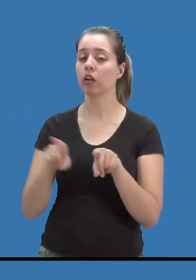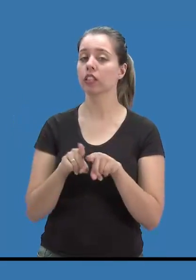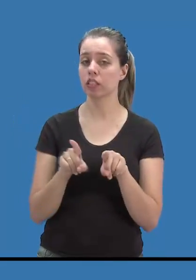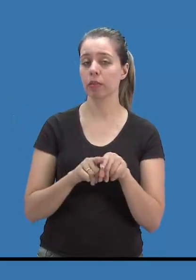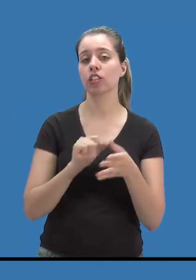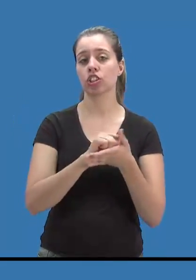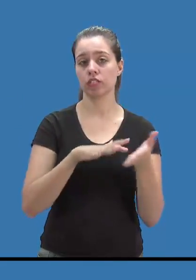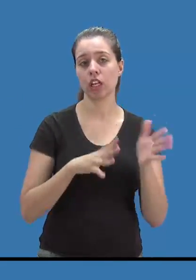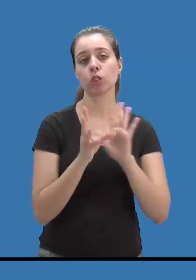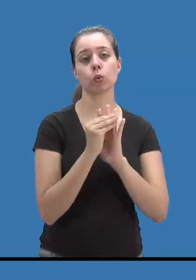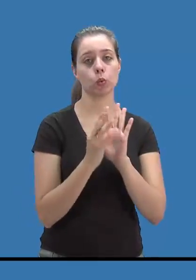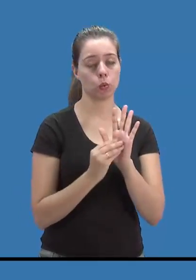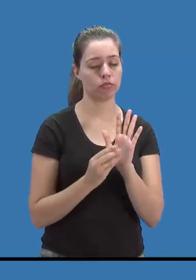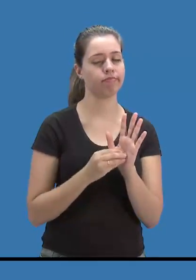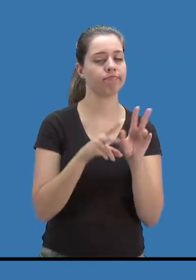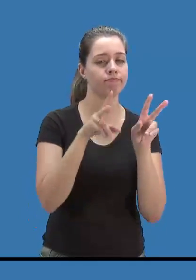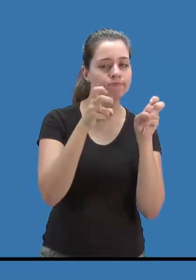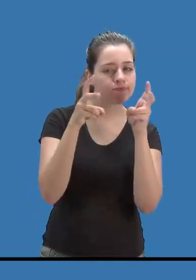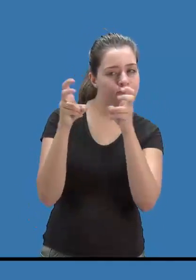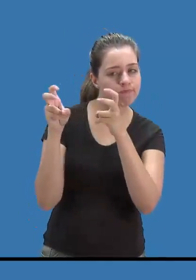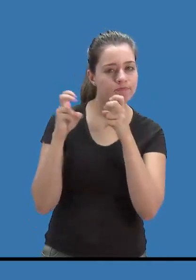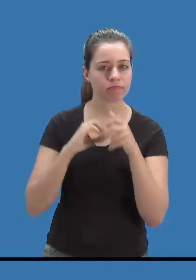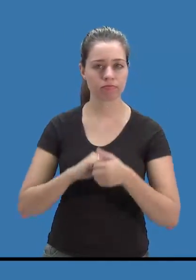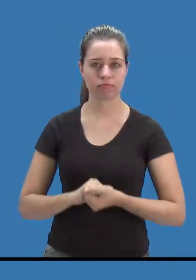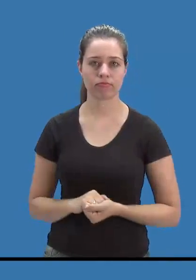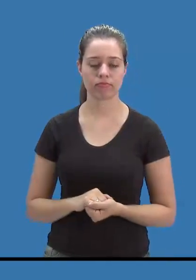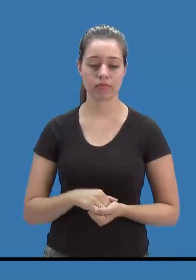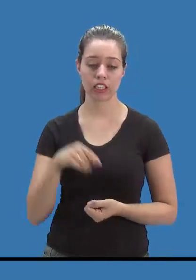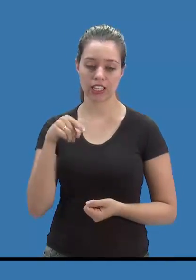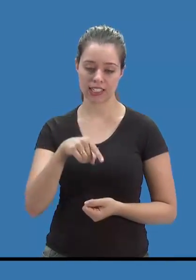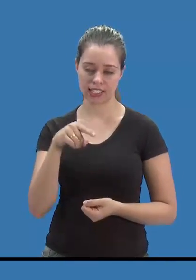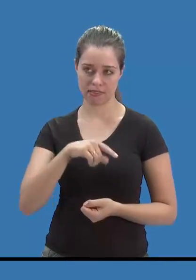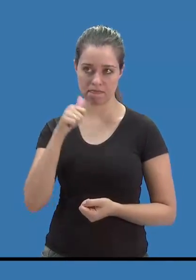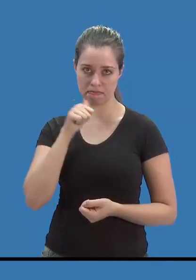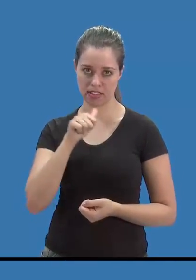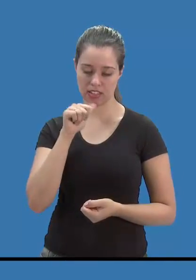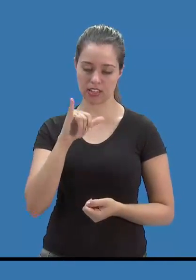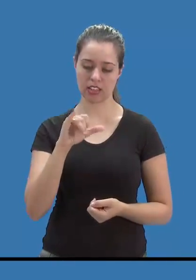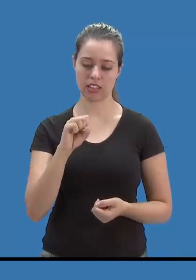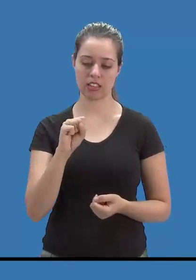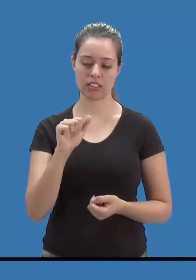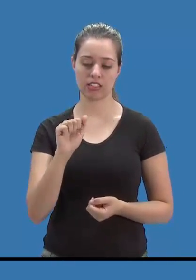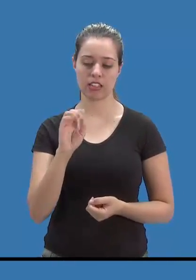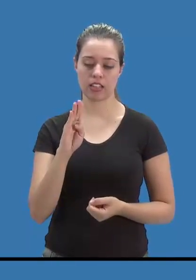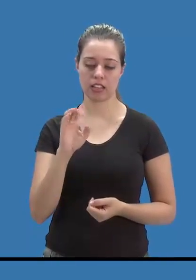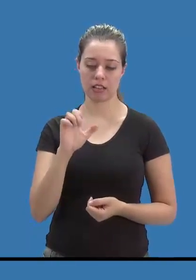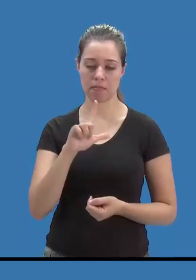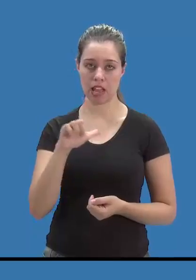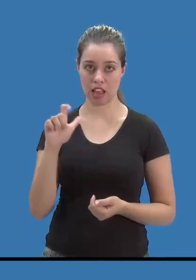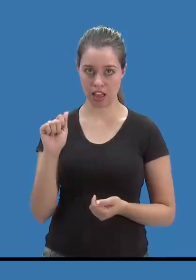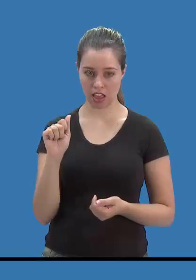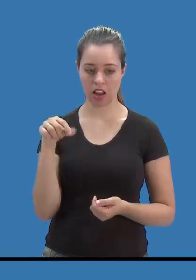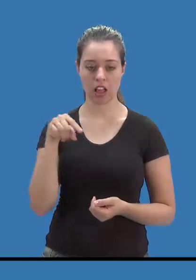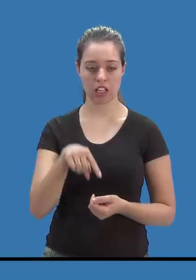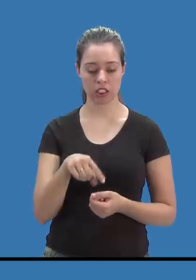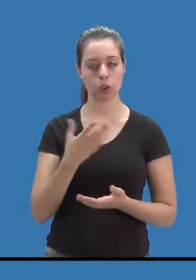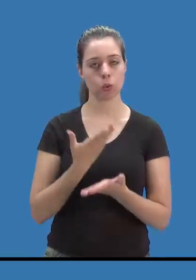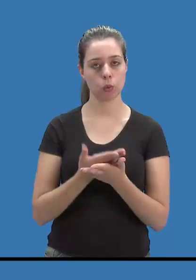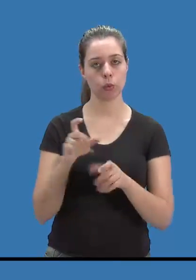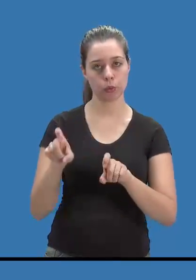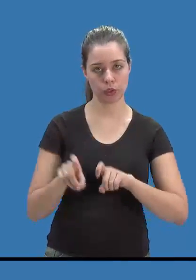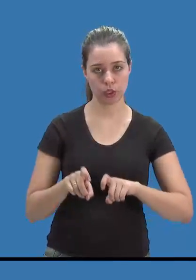também são cuidadosamente observadas. Essa é a Isabela, foi trabalhada sobre